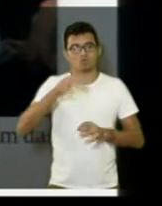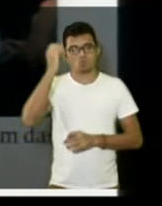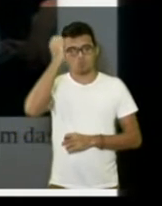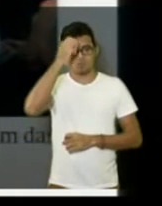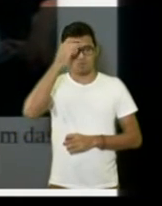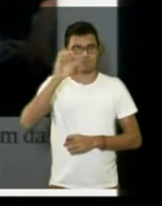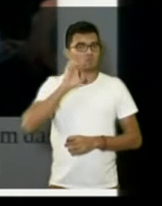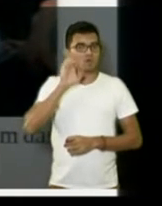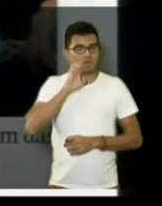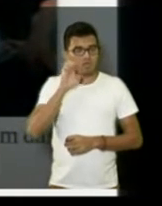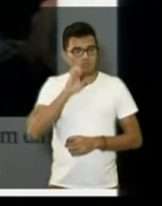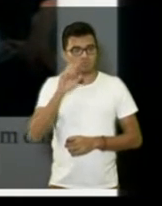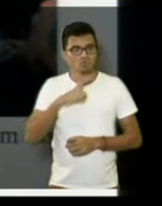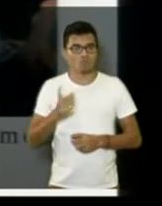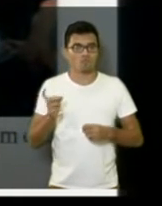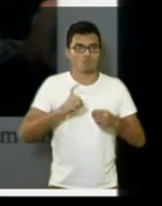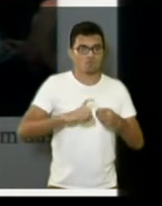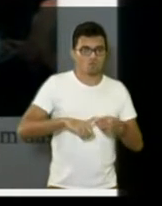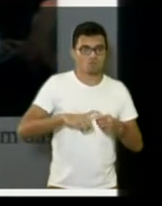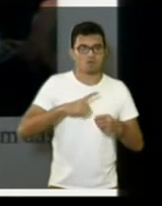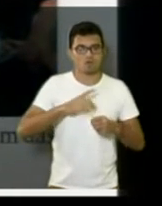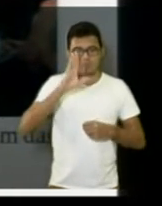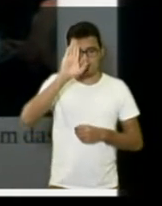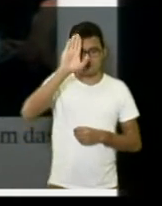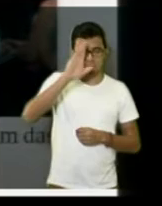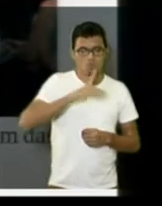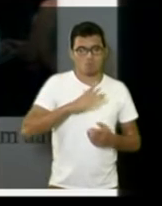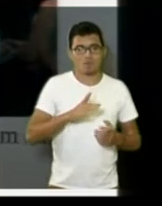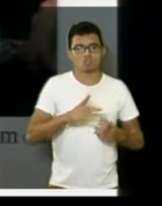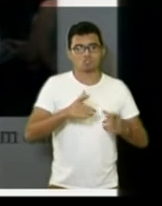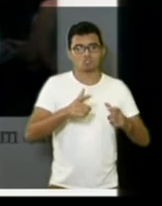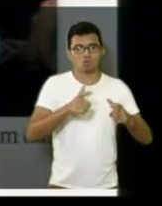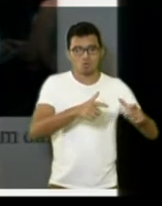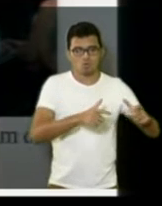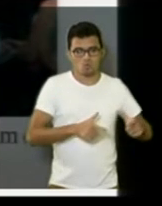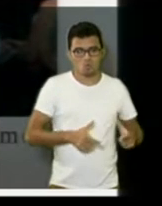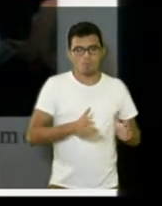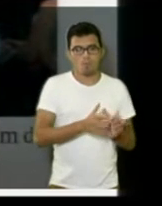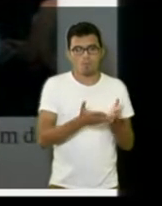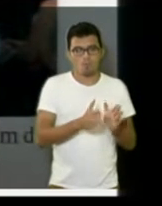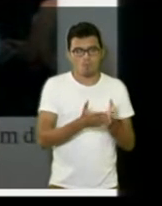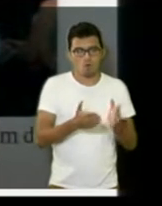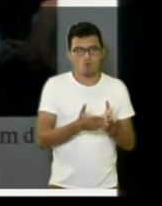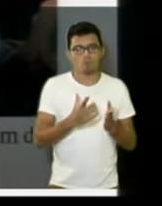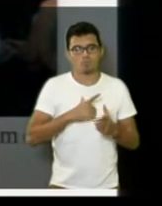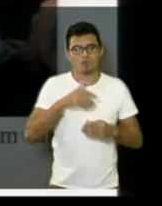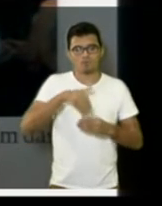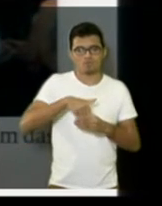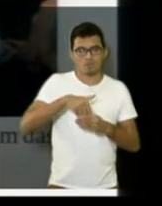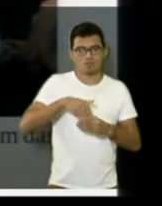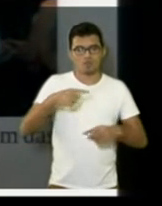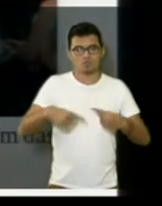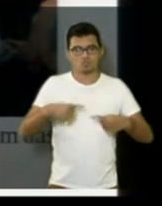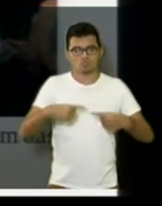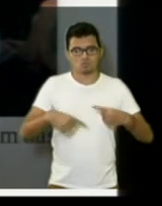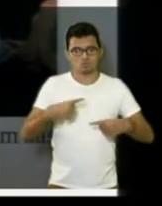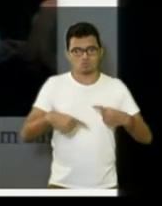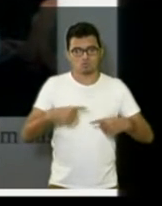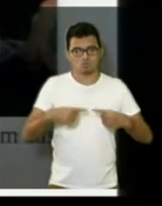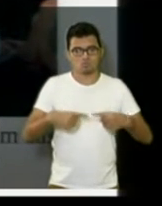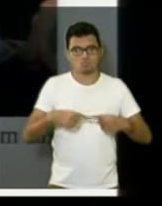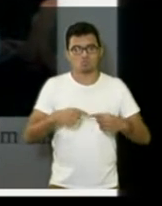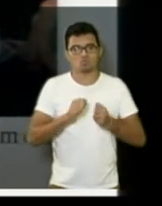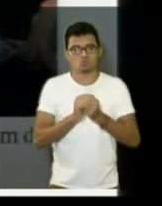estar voltando para os bairros, principalmente de periferia, para montar essas ações sociais, discutindo e dialogando